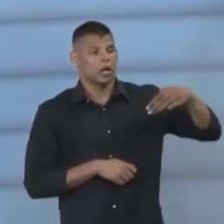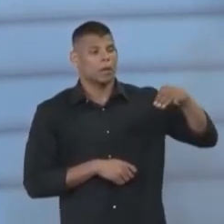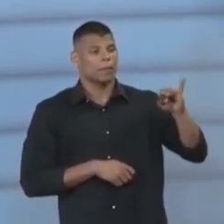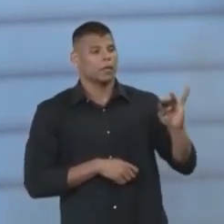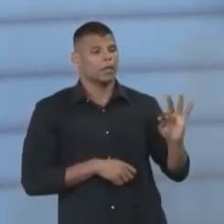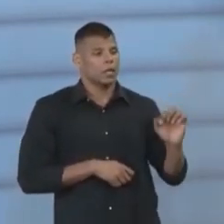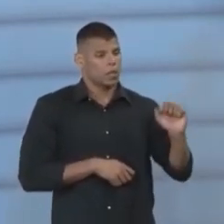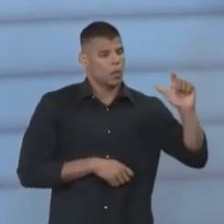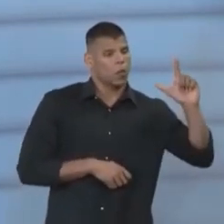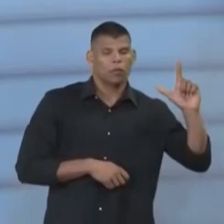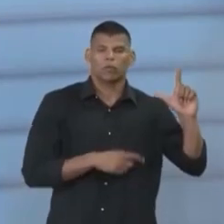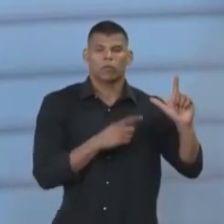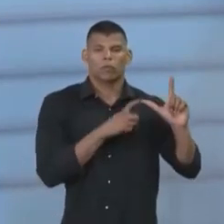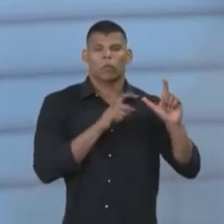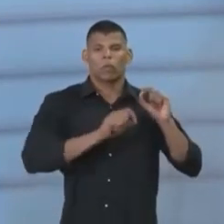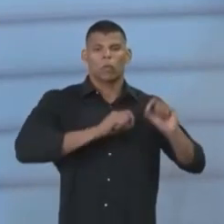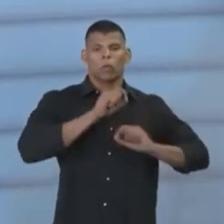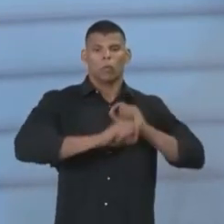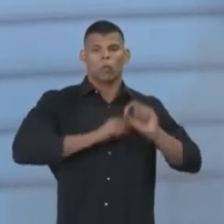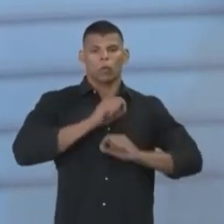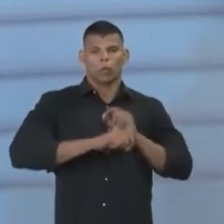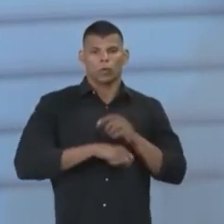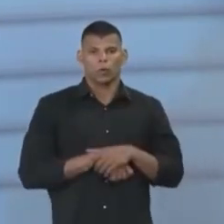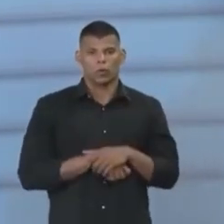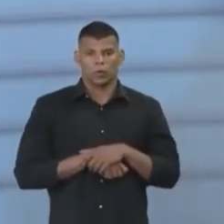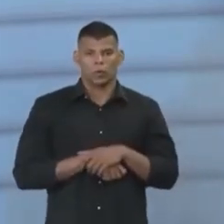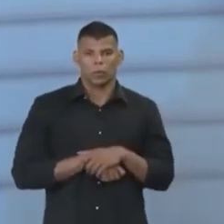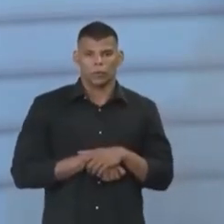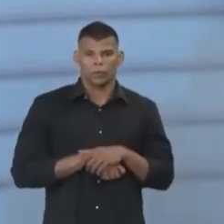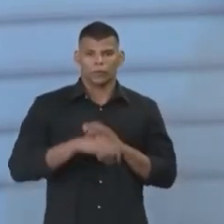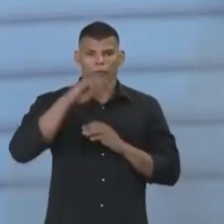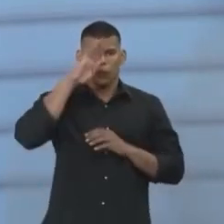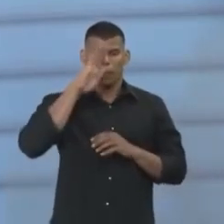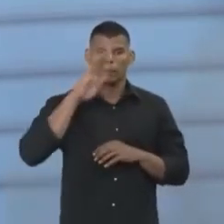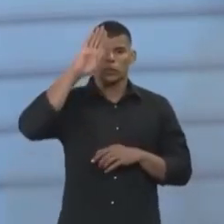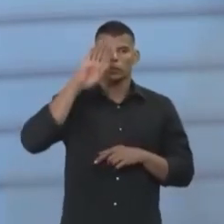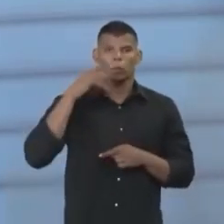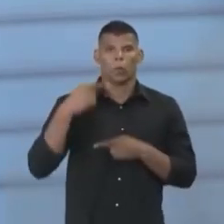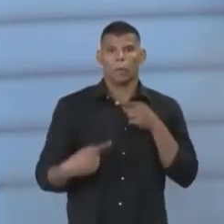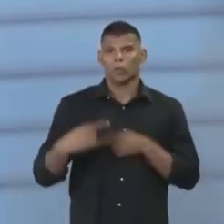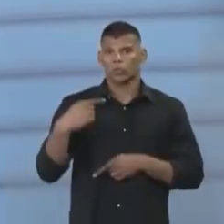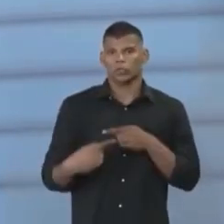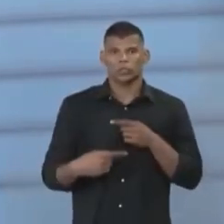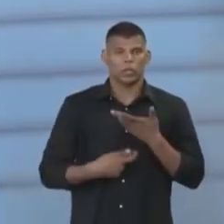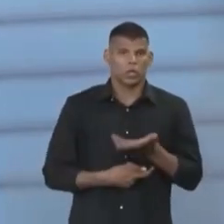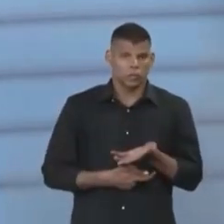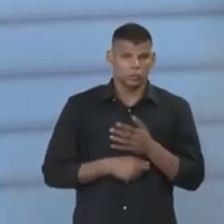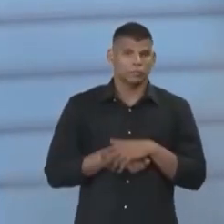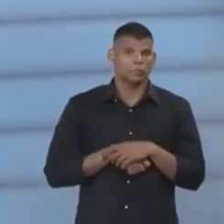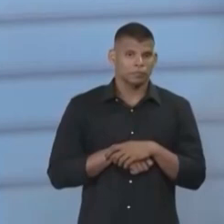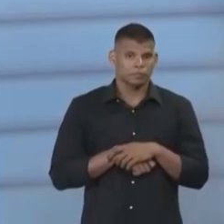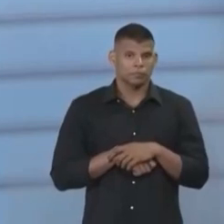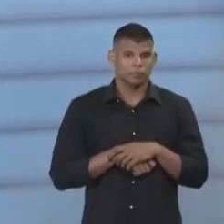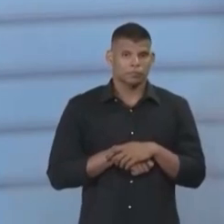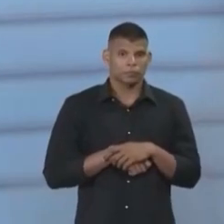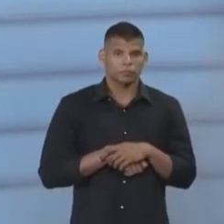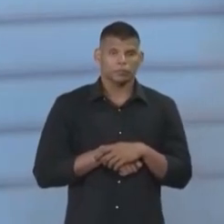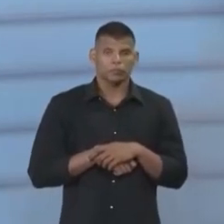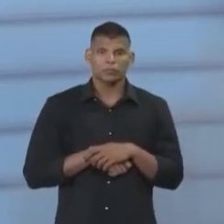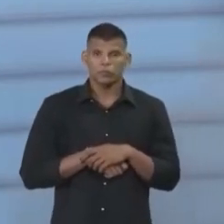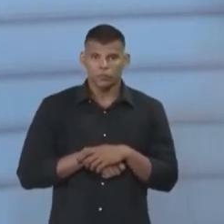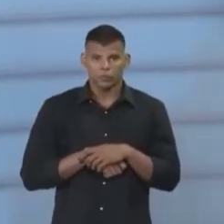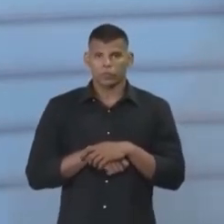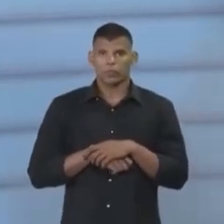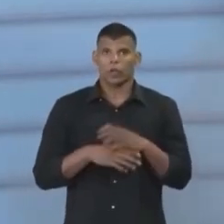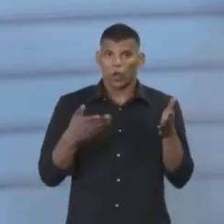a lente de contato da política. Então, é por onde o político vai